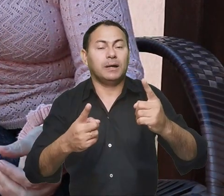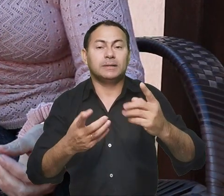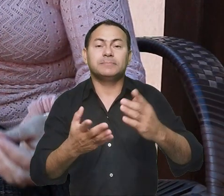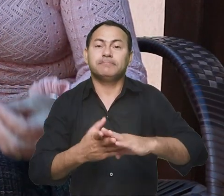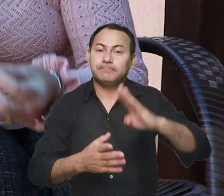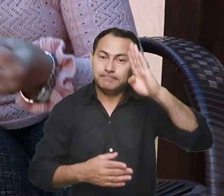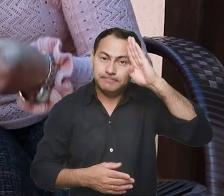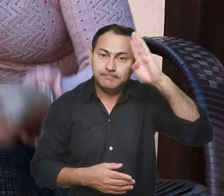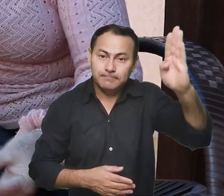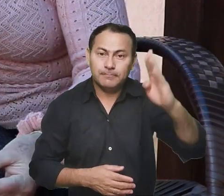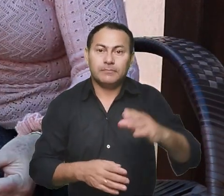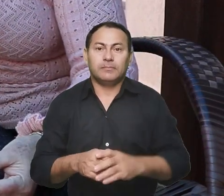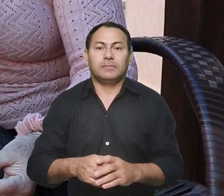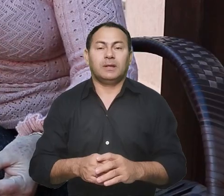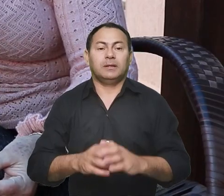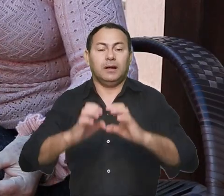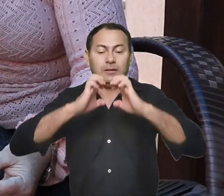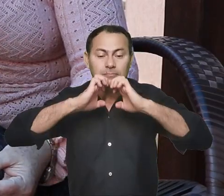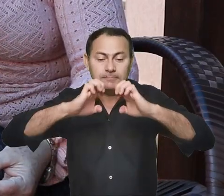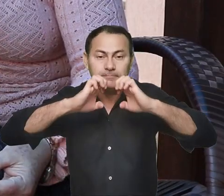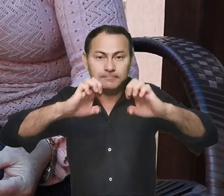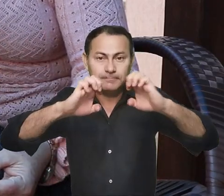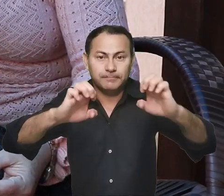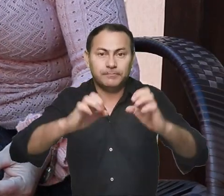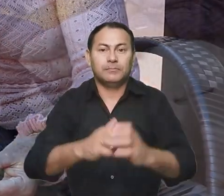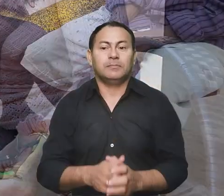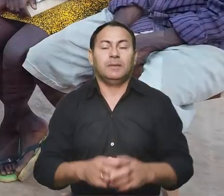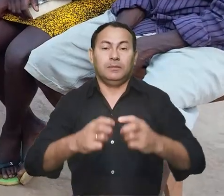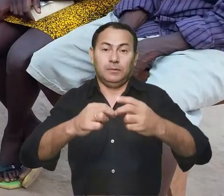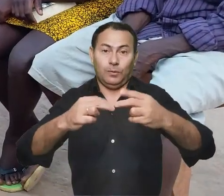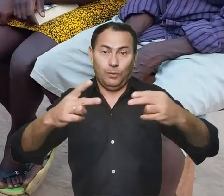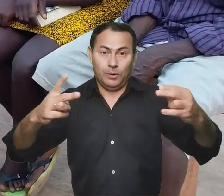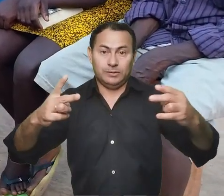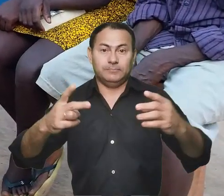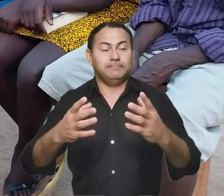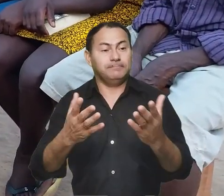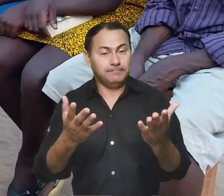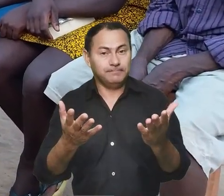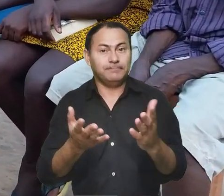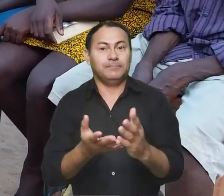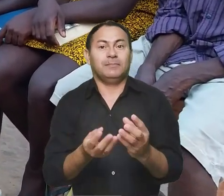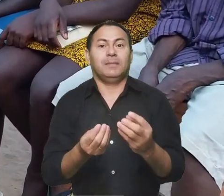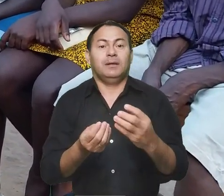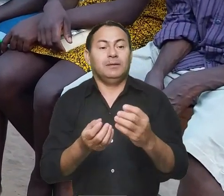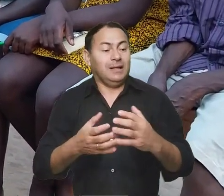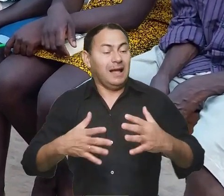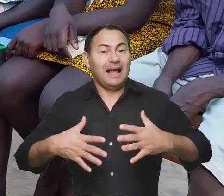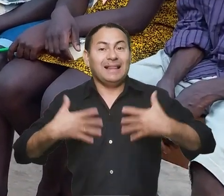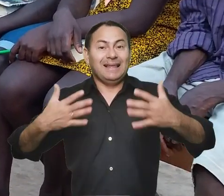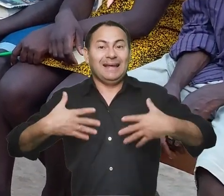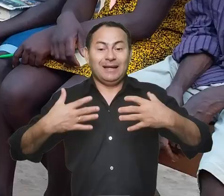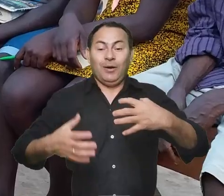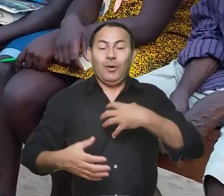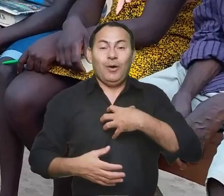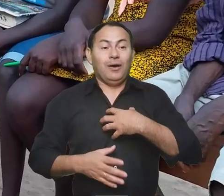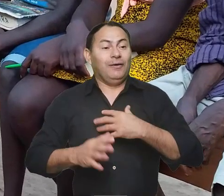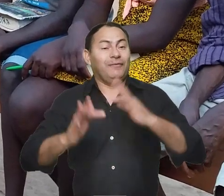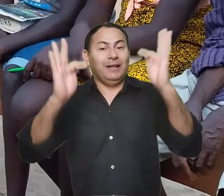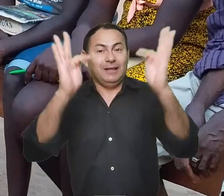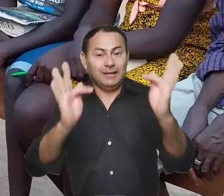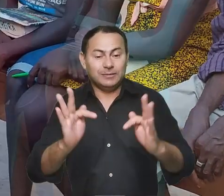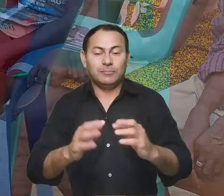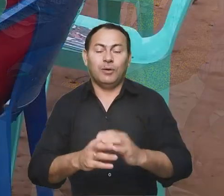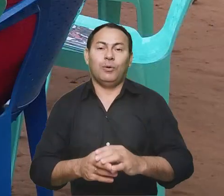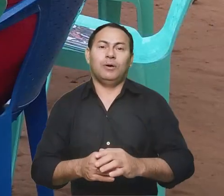e principalmente a questão da evangelização. É algo que nos alegra muito,